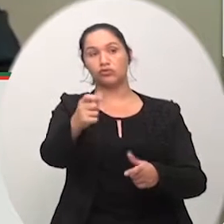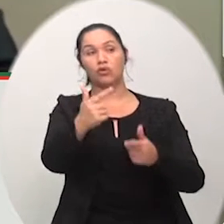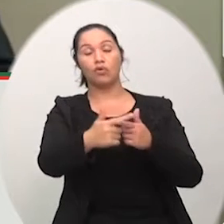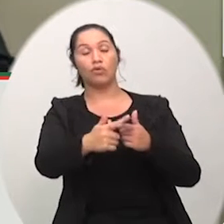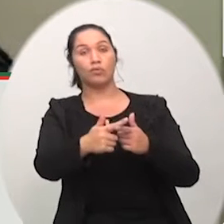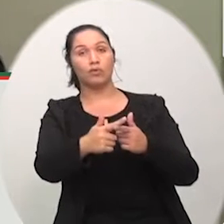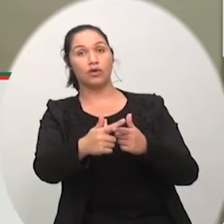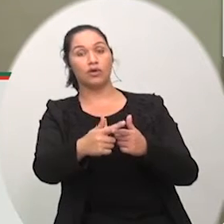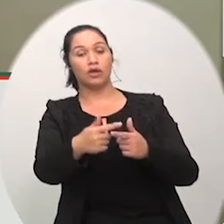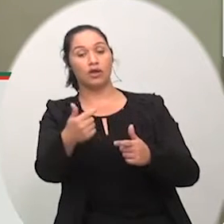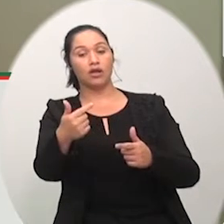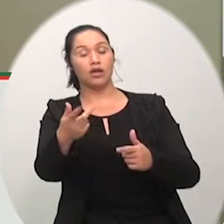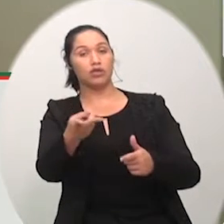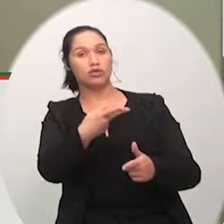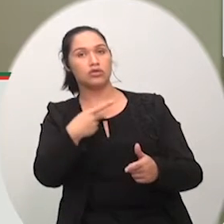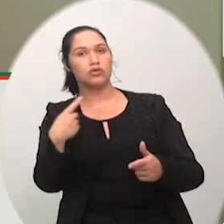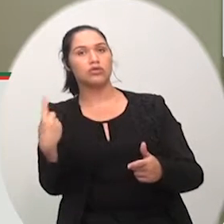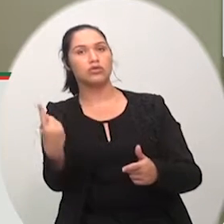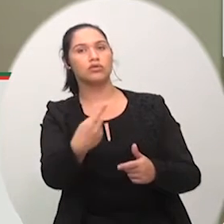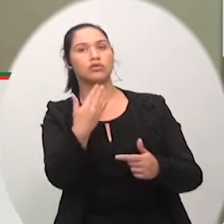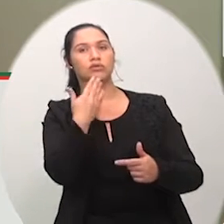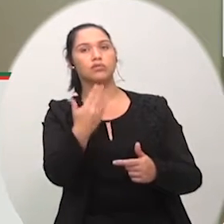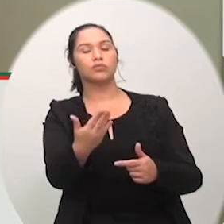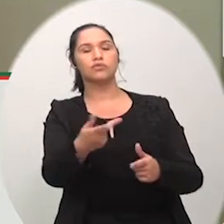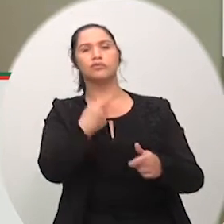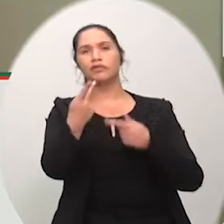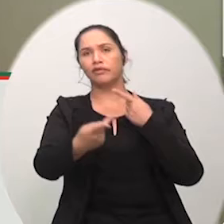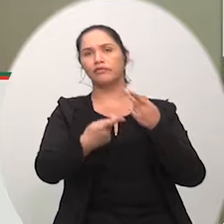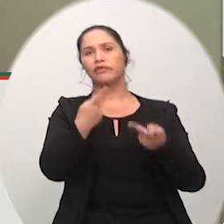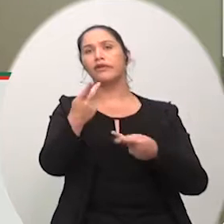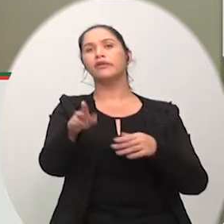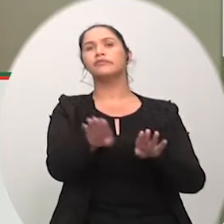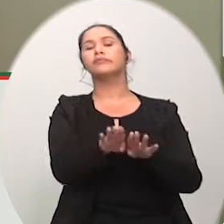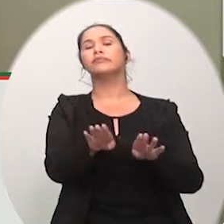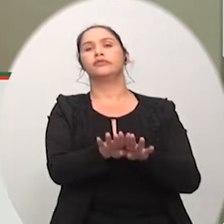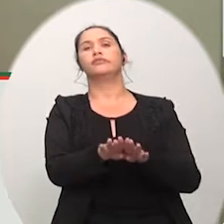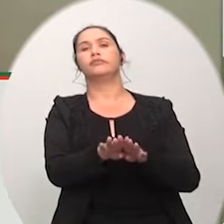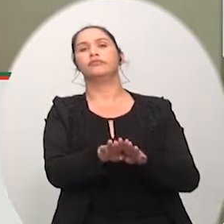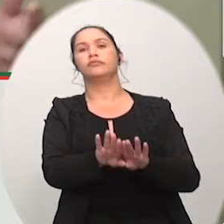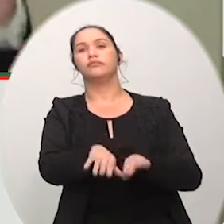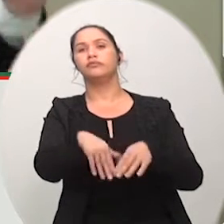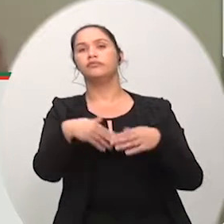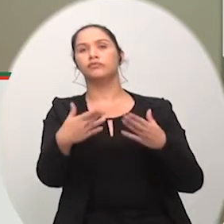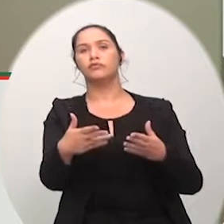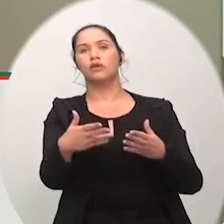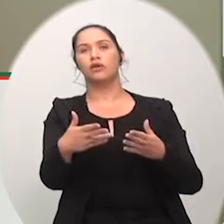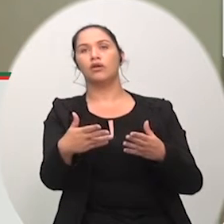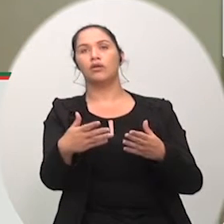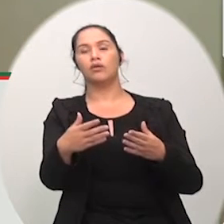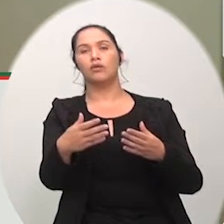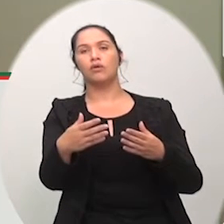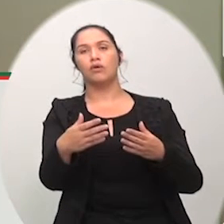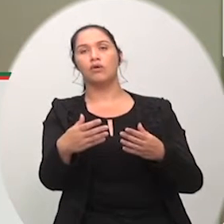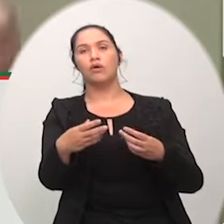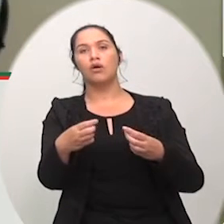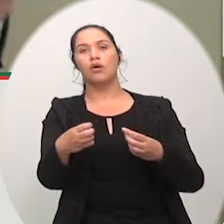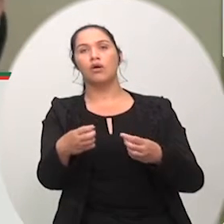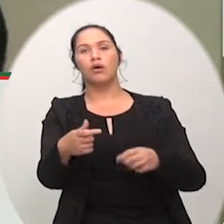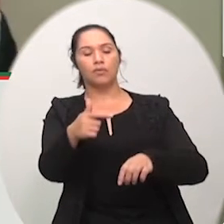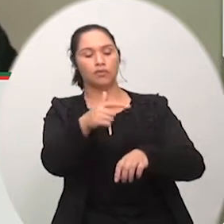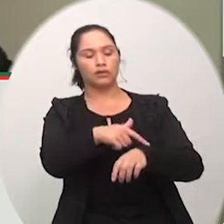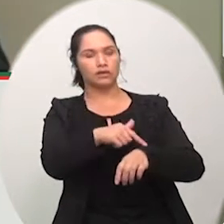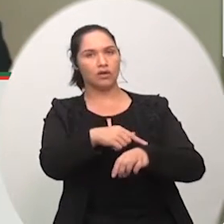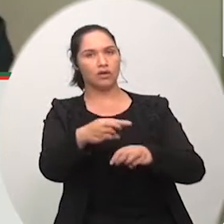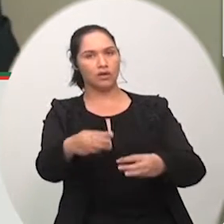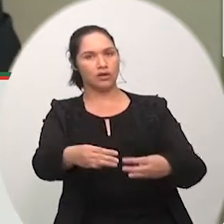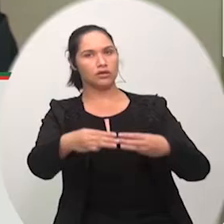presidente ou qualquer um dos vereadores e a ideia seria na hora de entregar a moção chamar todos os vereadores lá junto para fazer